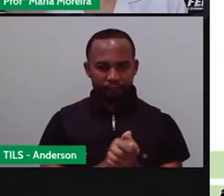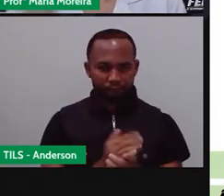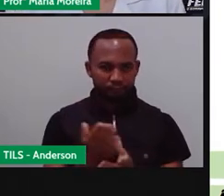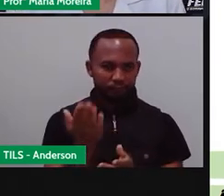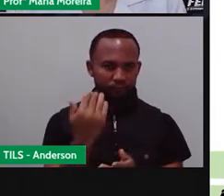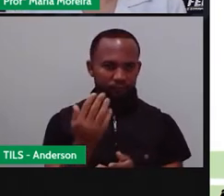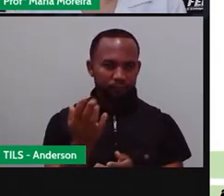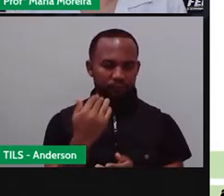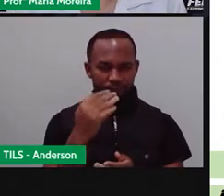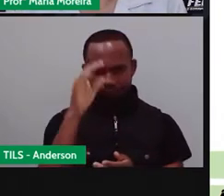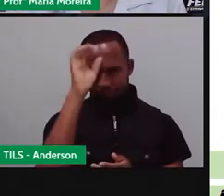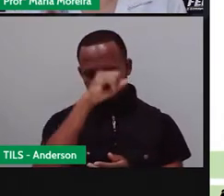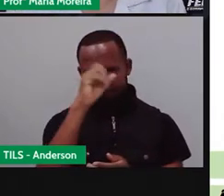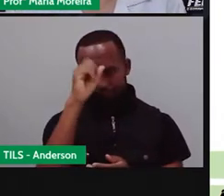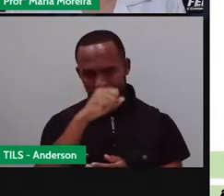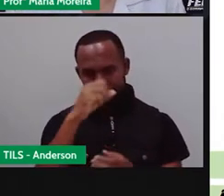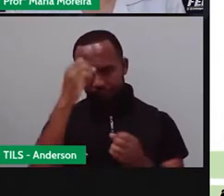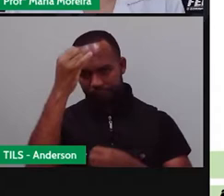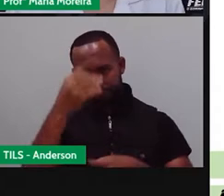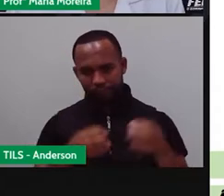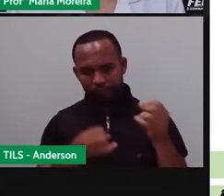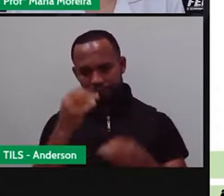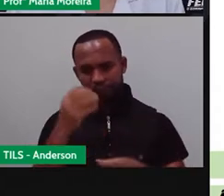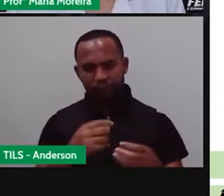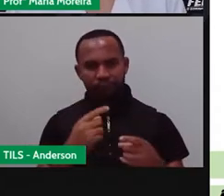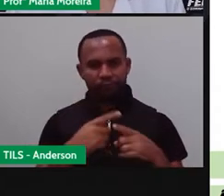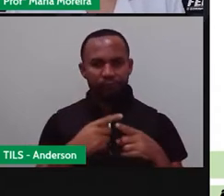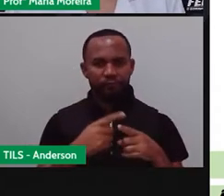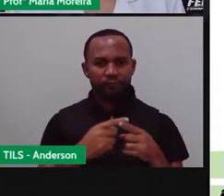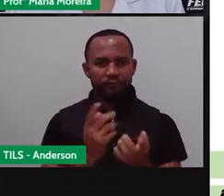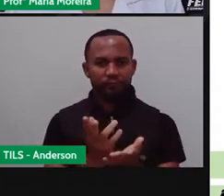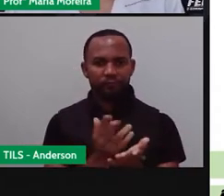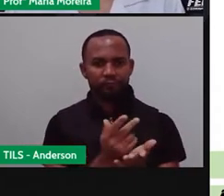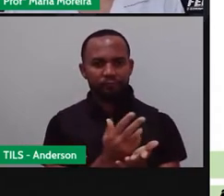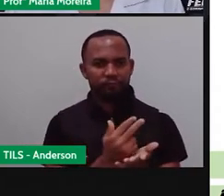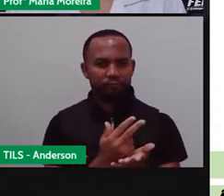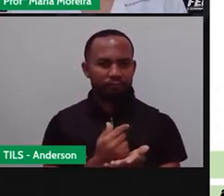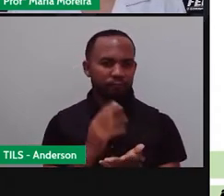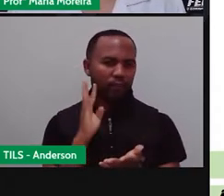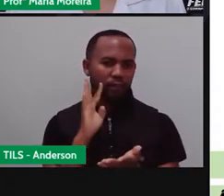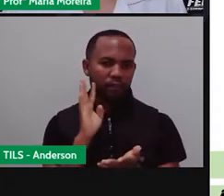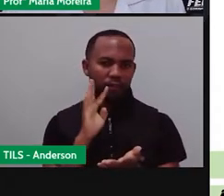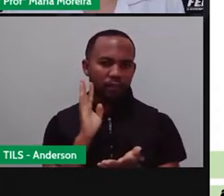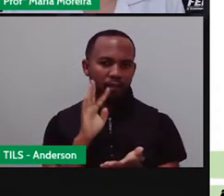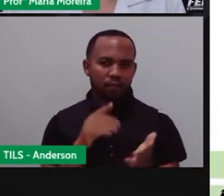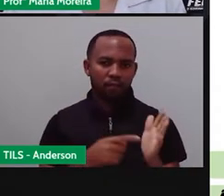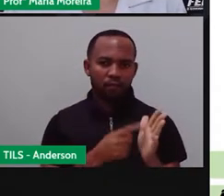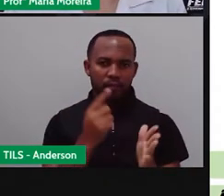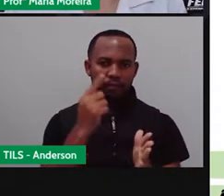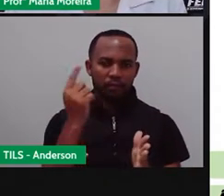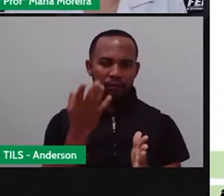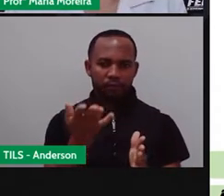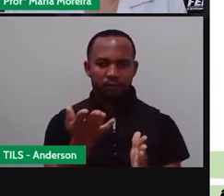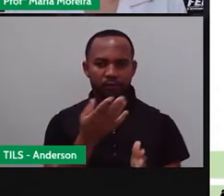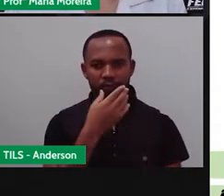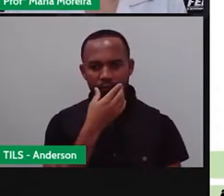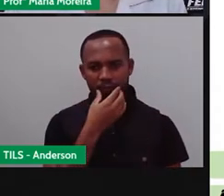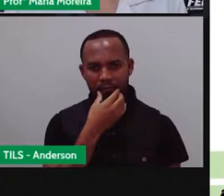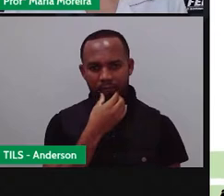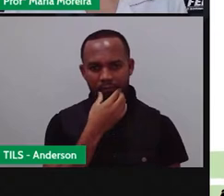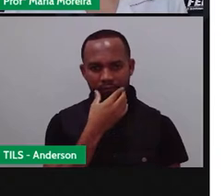a gente que a vai começar e vai explicar o porquê desse desenho tão bacana aí no nosso primeiro slide, tá?